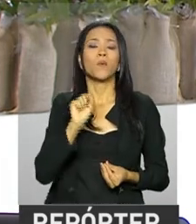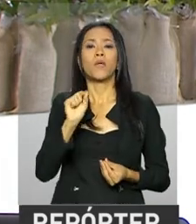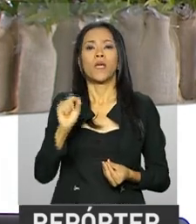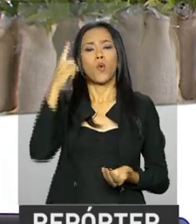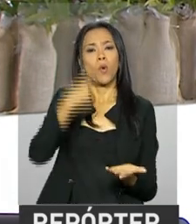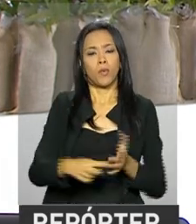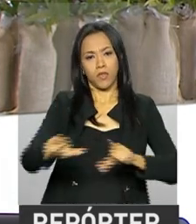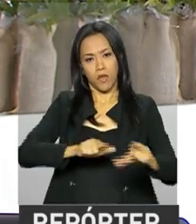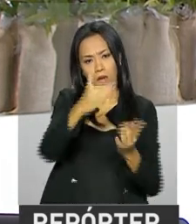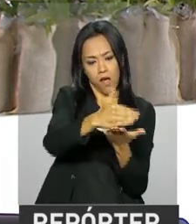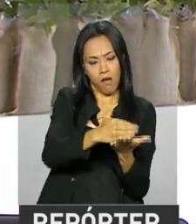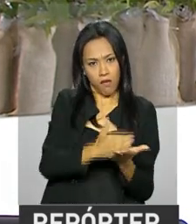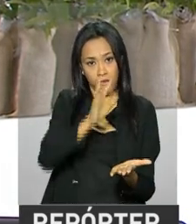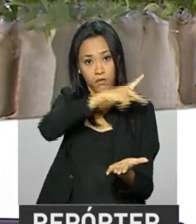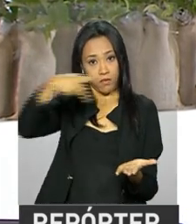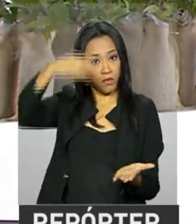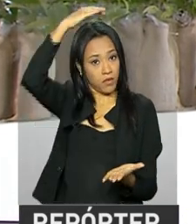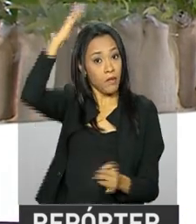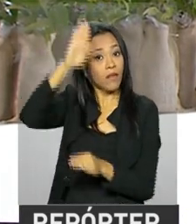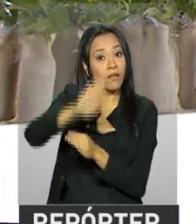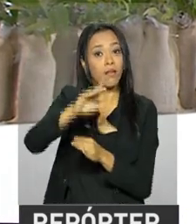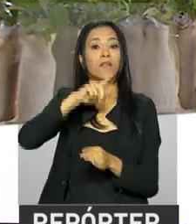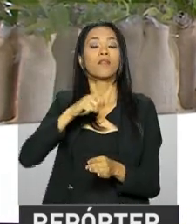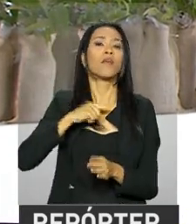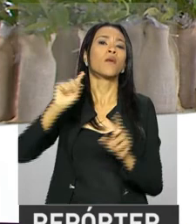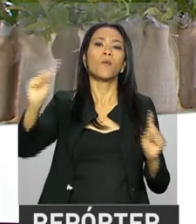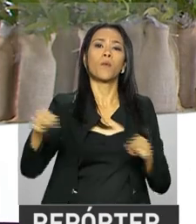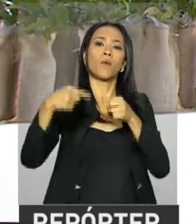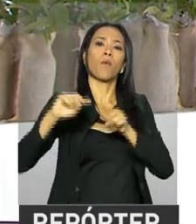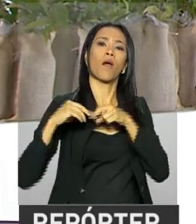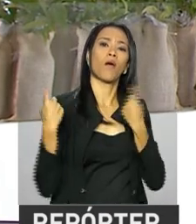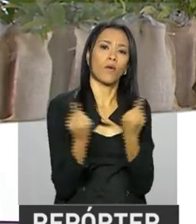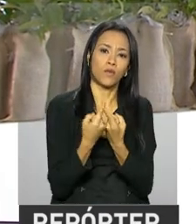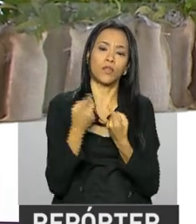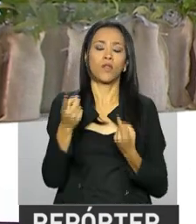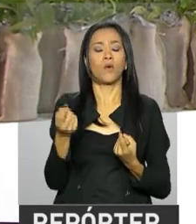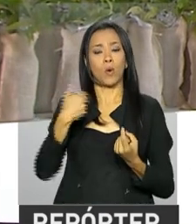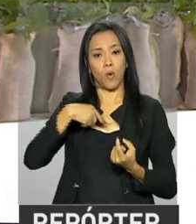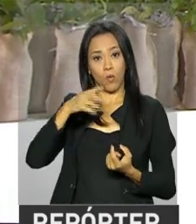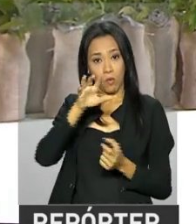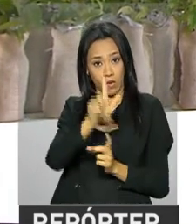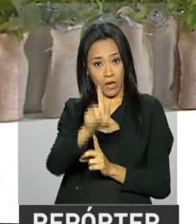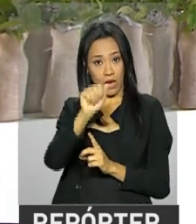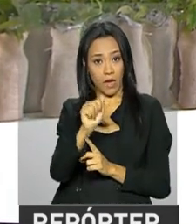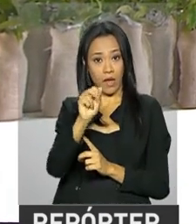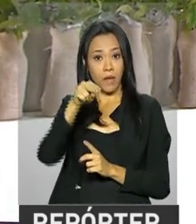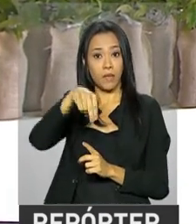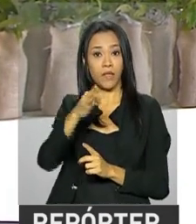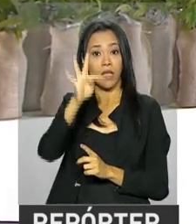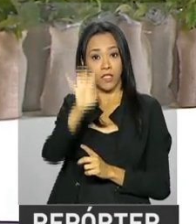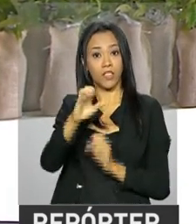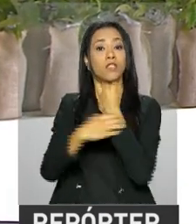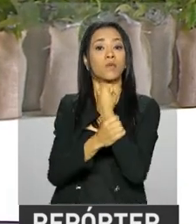presidente Michel Temer, já na parte da tarde, o presidente se reúne com integrantes do Gabinete de Segurança Institucional da Presidência da República,